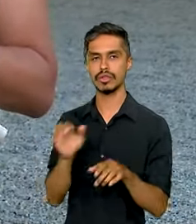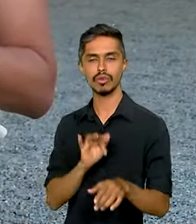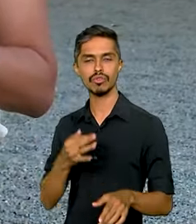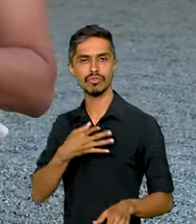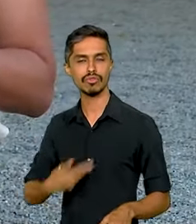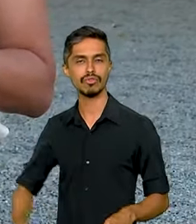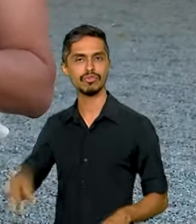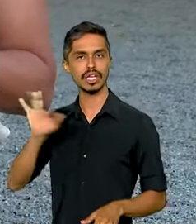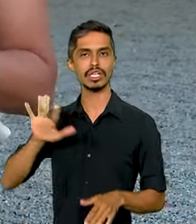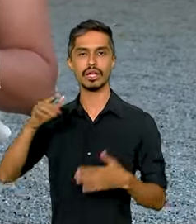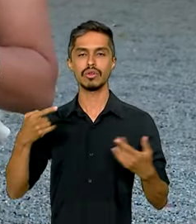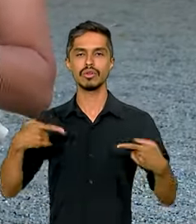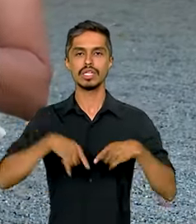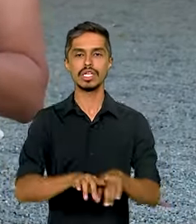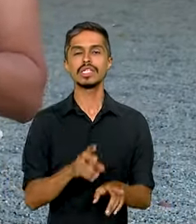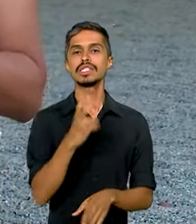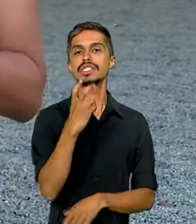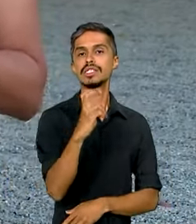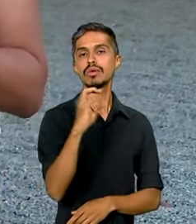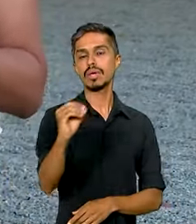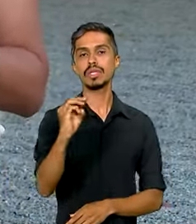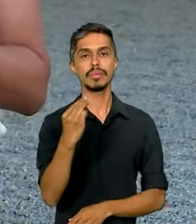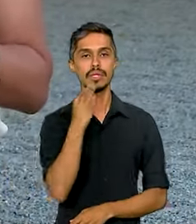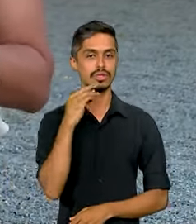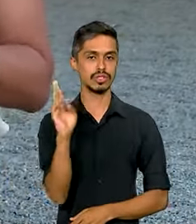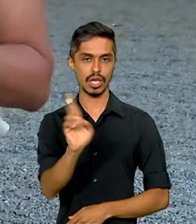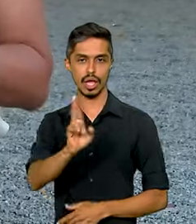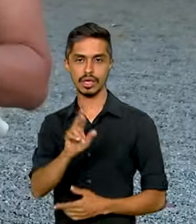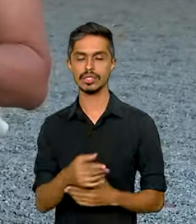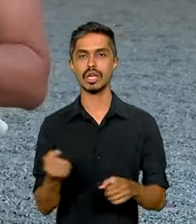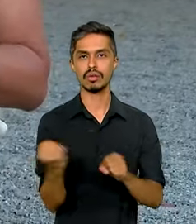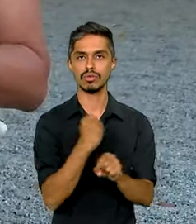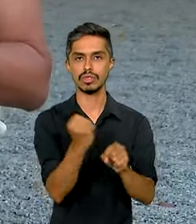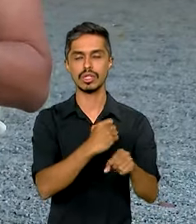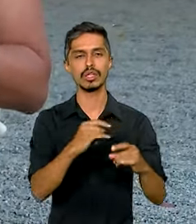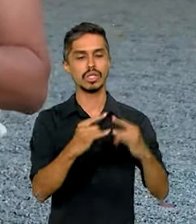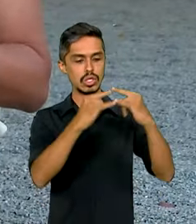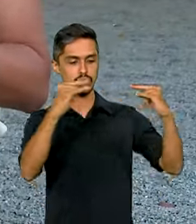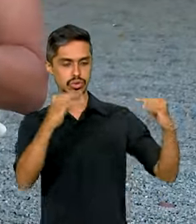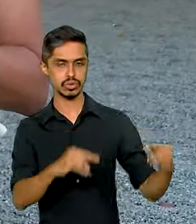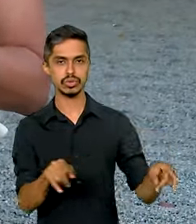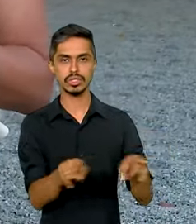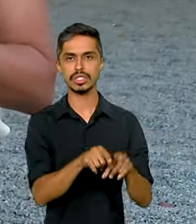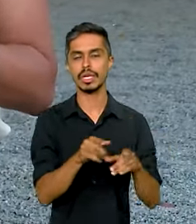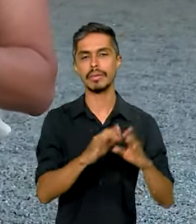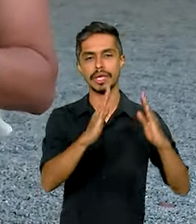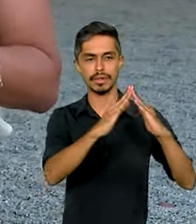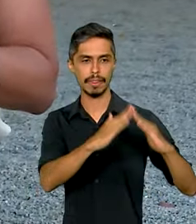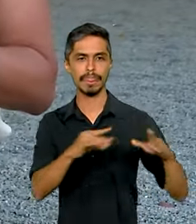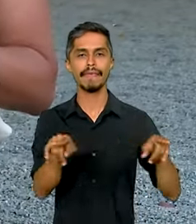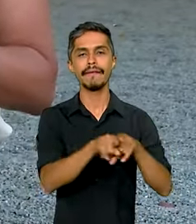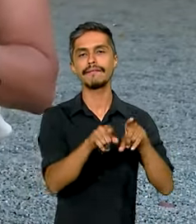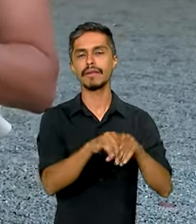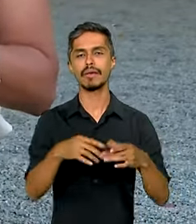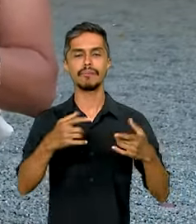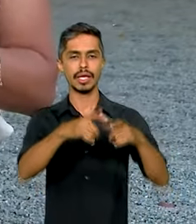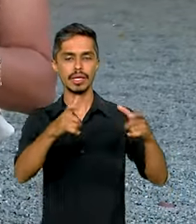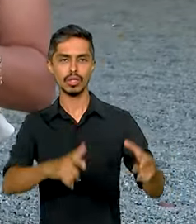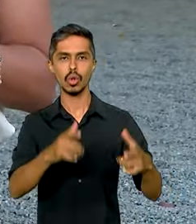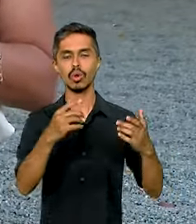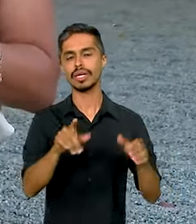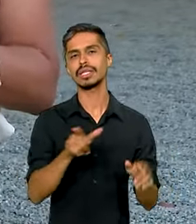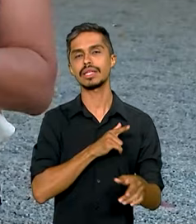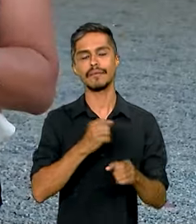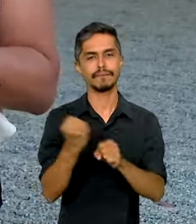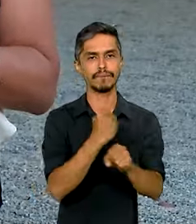reais para a primeira etapa das obras, quando serão construídos alojamentos, salas de aula e laboratórios. E o